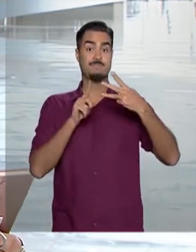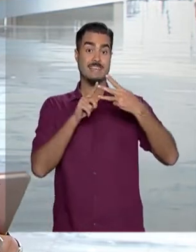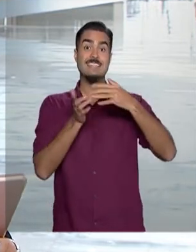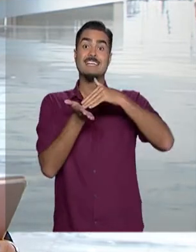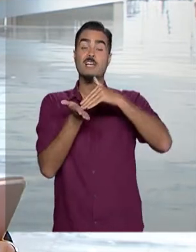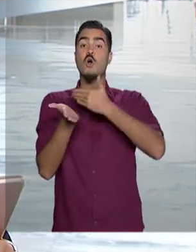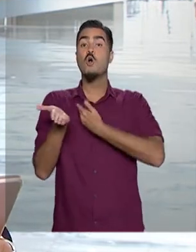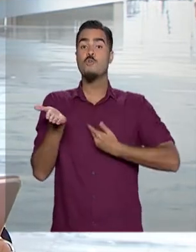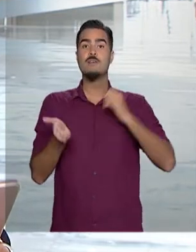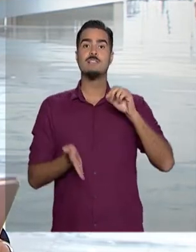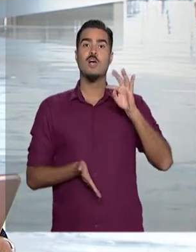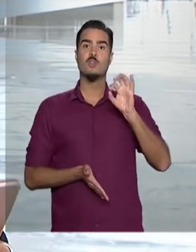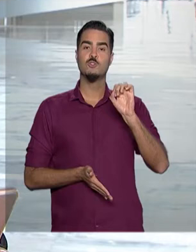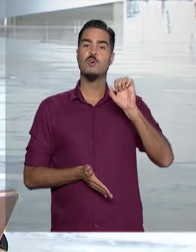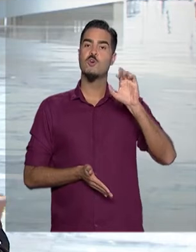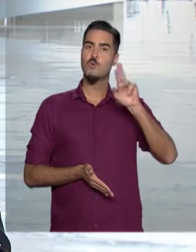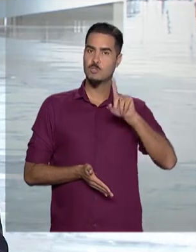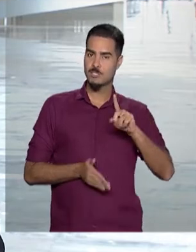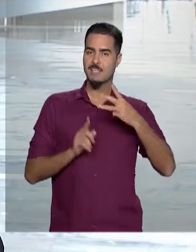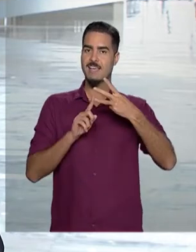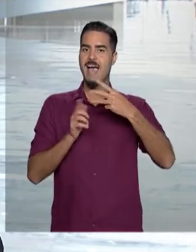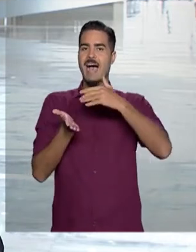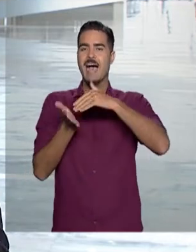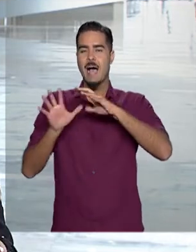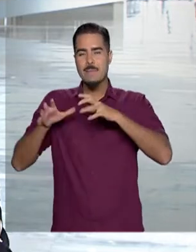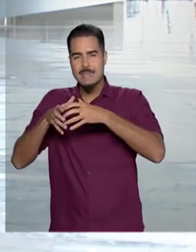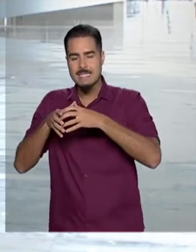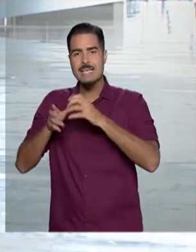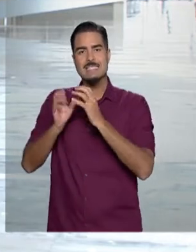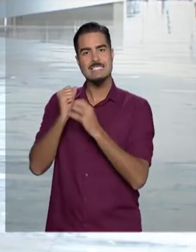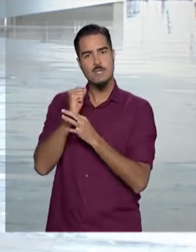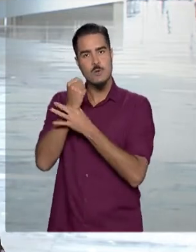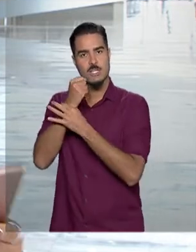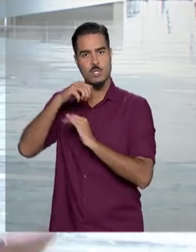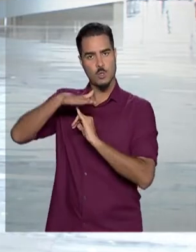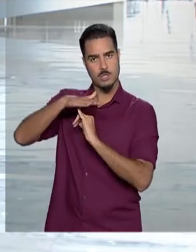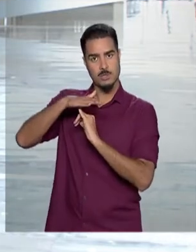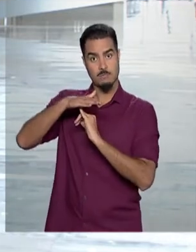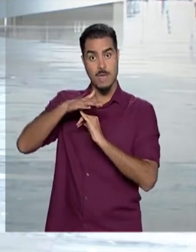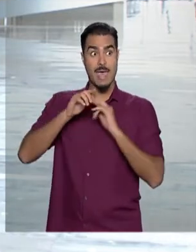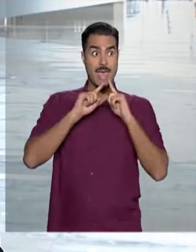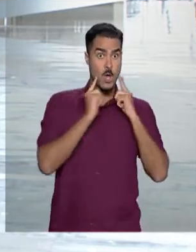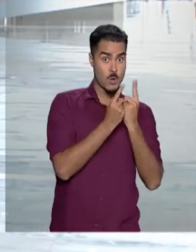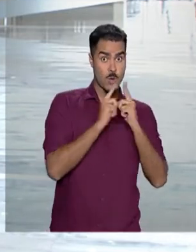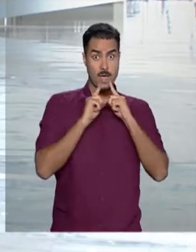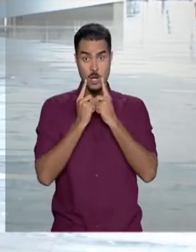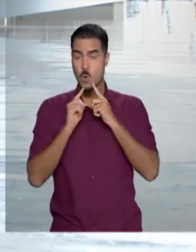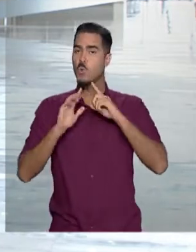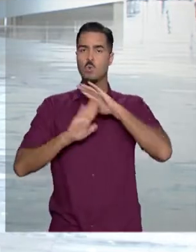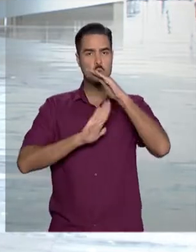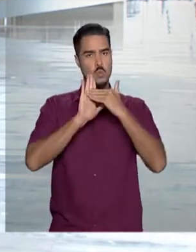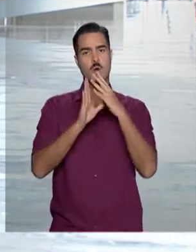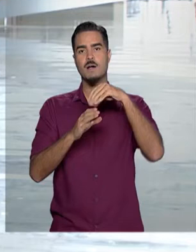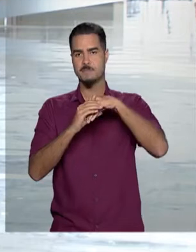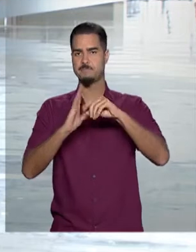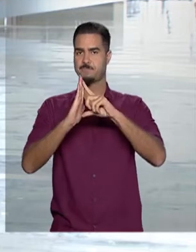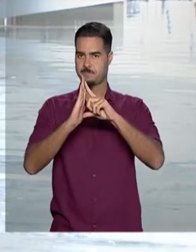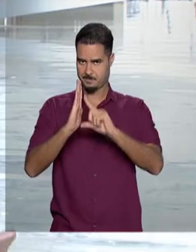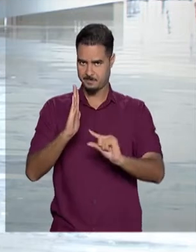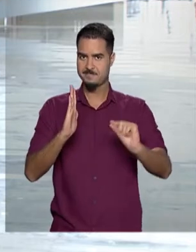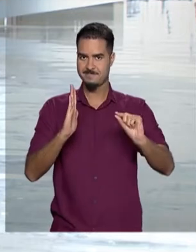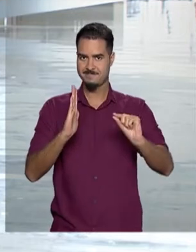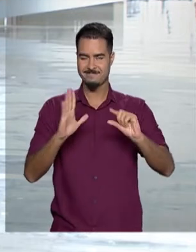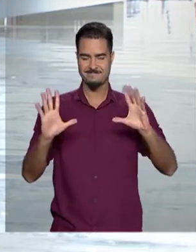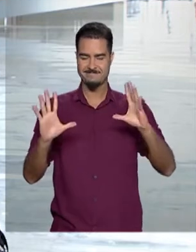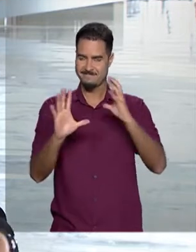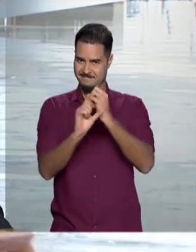de Governo Santos Cruz e do Gabinete de Segurança Institucional. Todas as reuniões serão aqui no Palácio do Planalto. E por